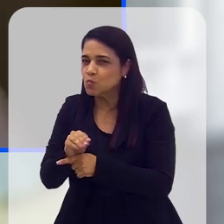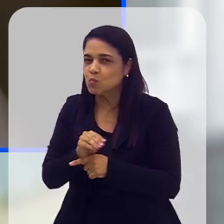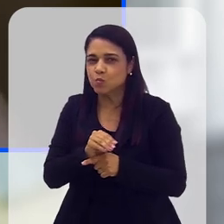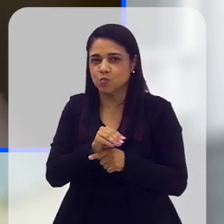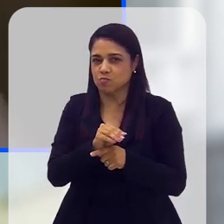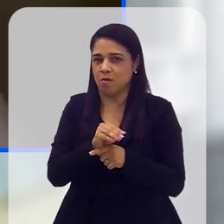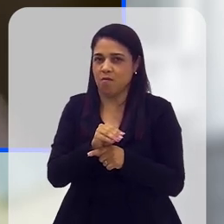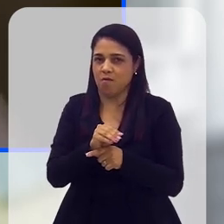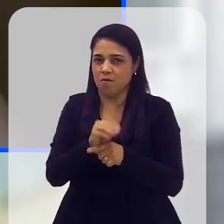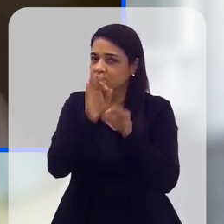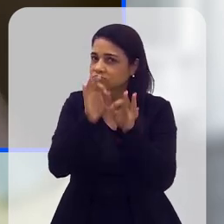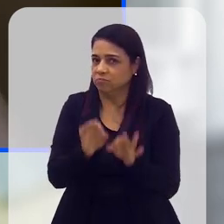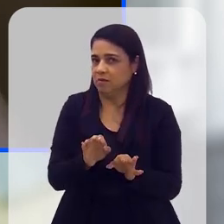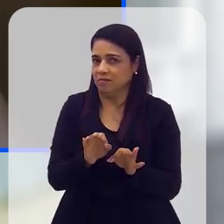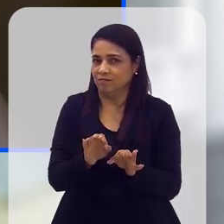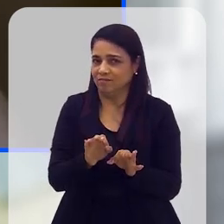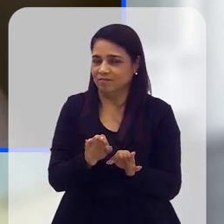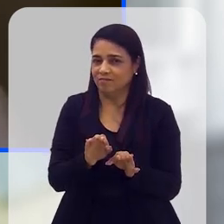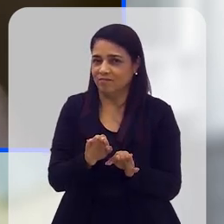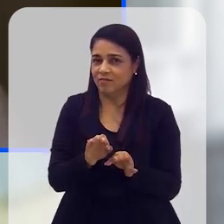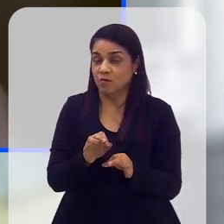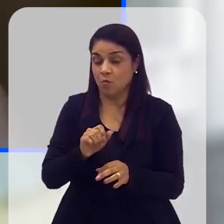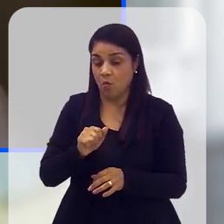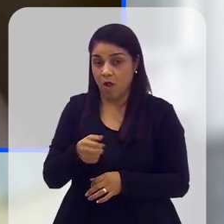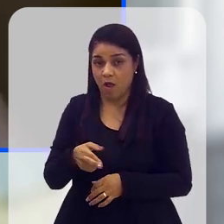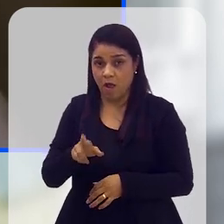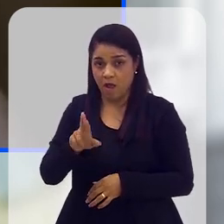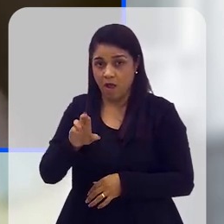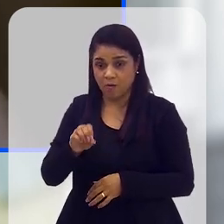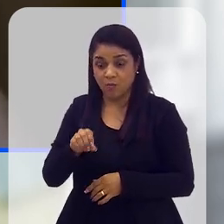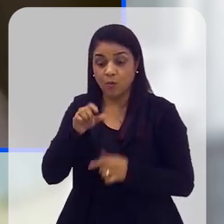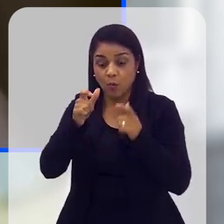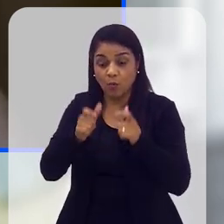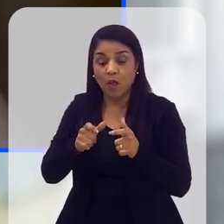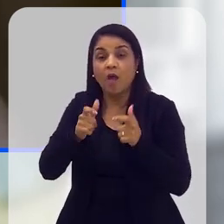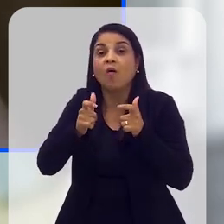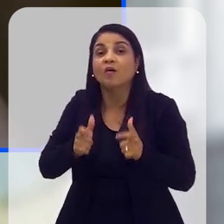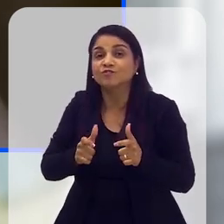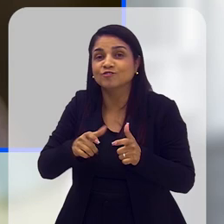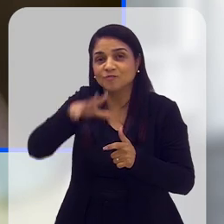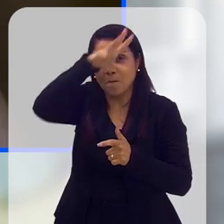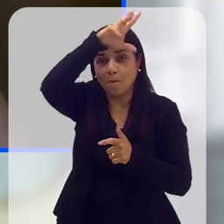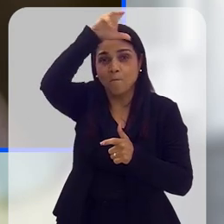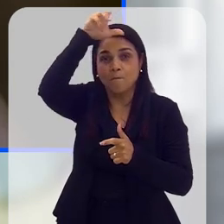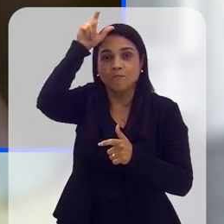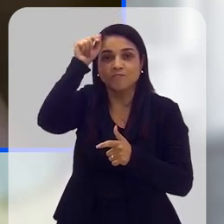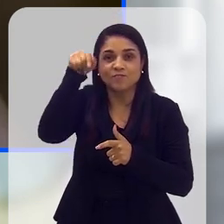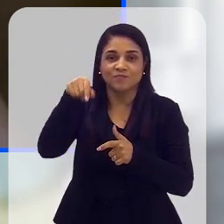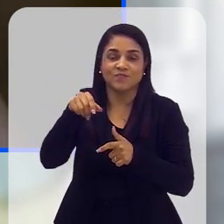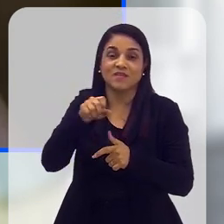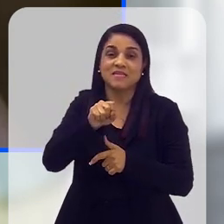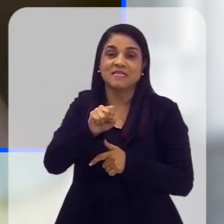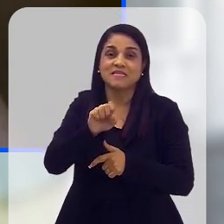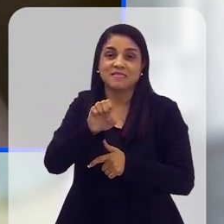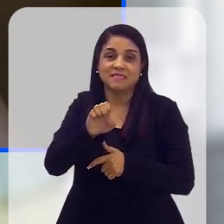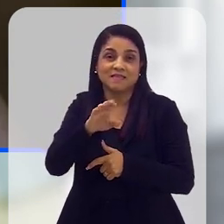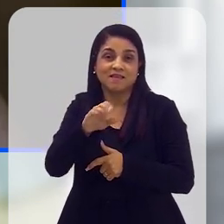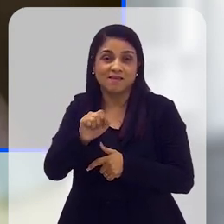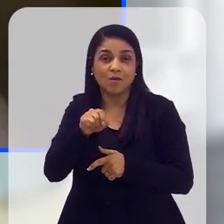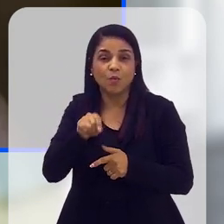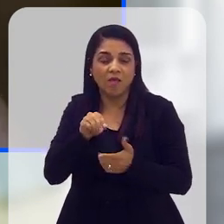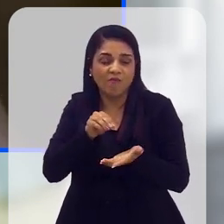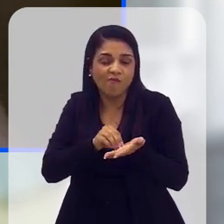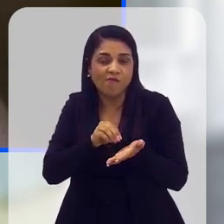vamos dizer assim, nesse cuidado direto com a área onde ele está, que é justamente a Amazônia. Então, a seca hoje reflete